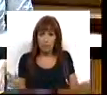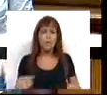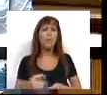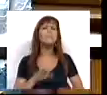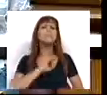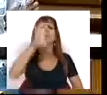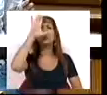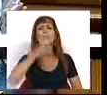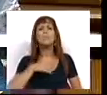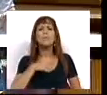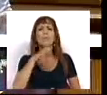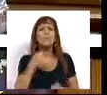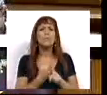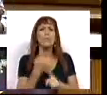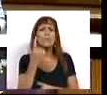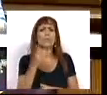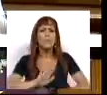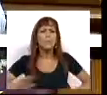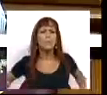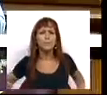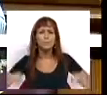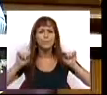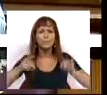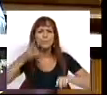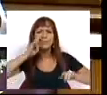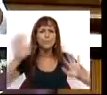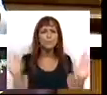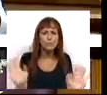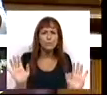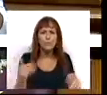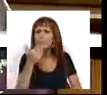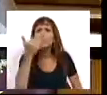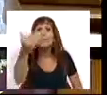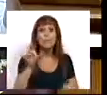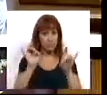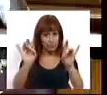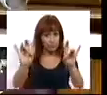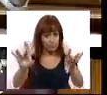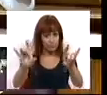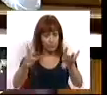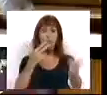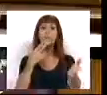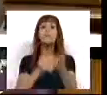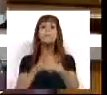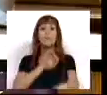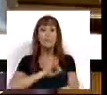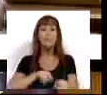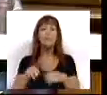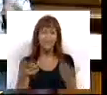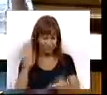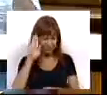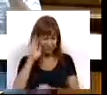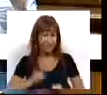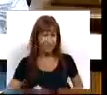Ao Sr. Ministro só resta dizer uma coisa, que as desculpas não se pedem. Evitam-se. É verdade, Sr. Deputado. Olha como